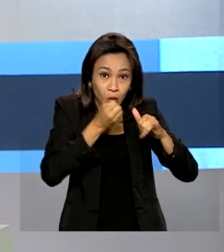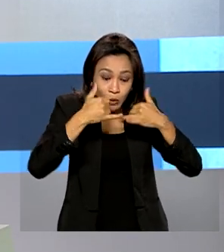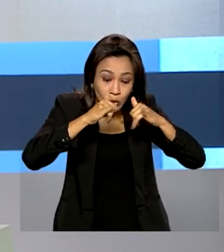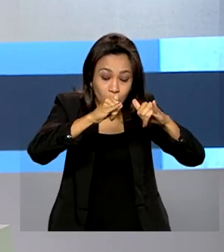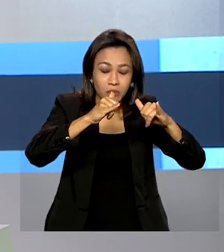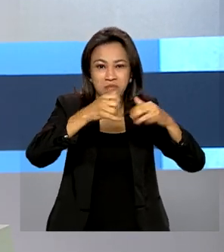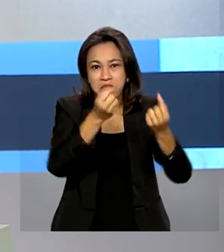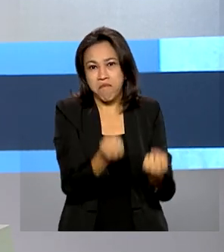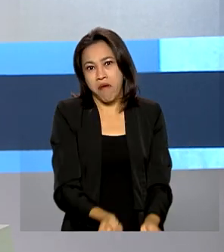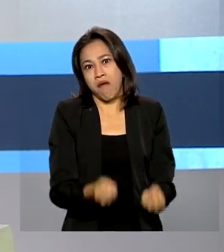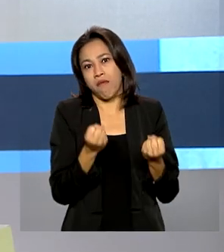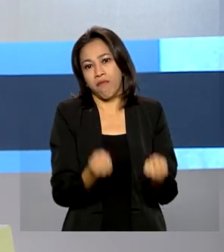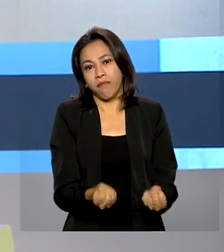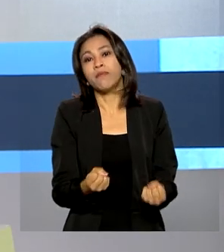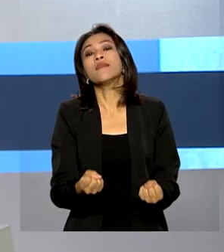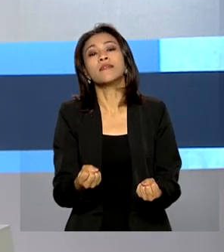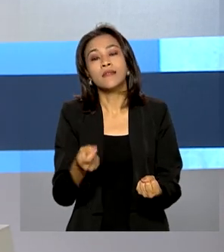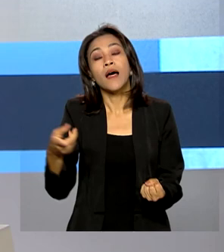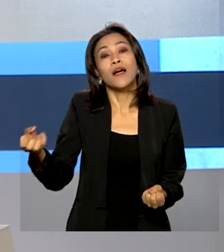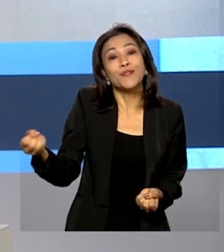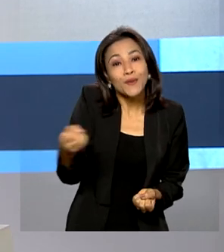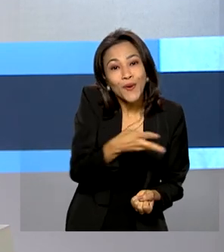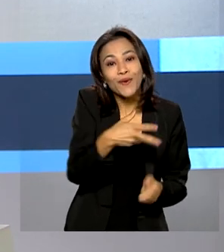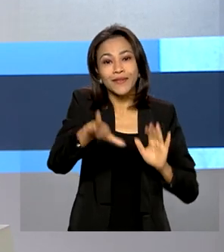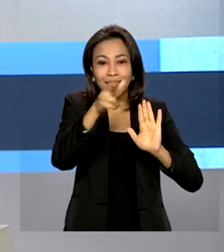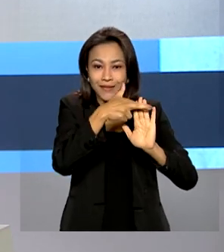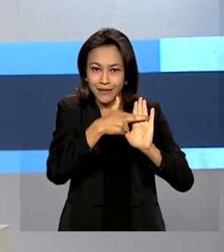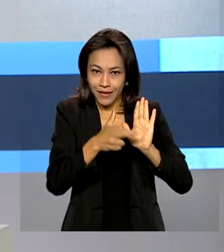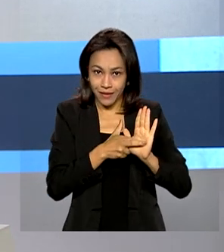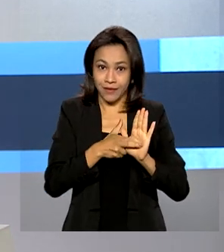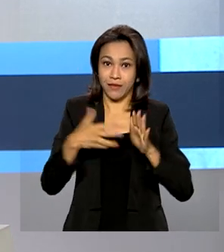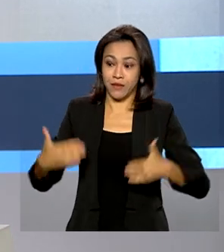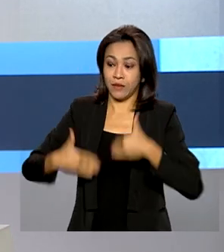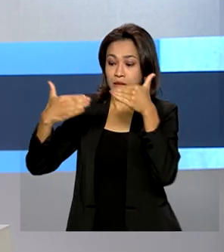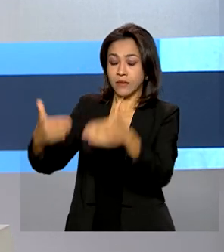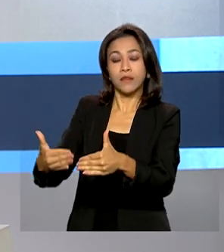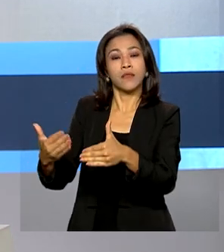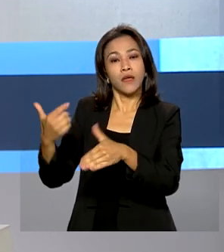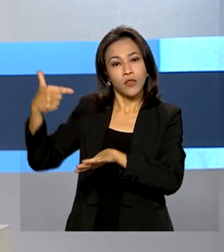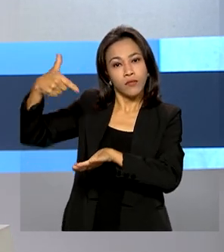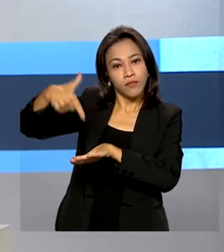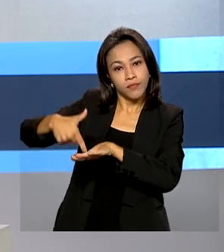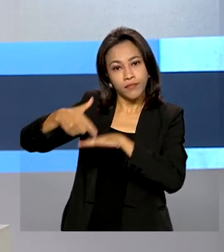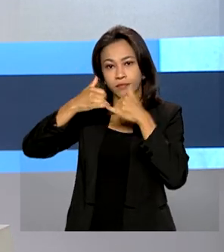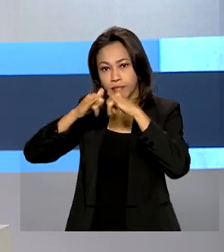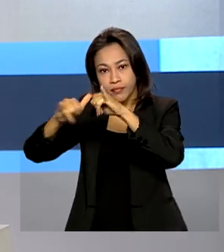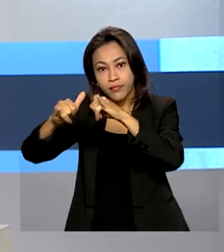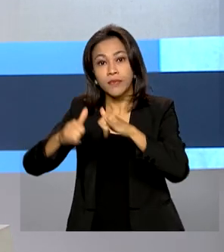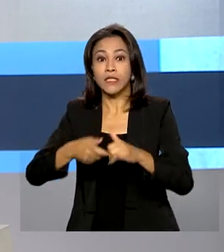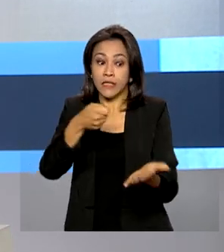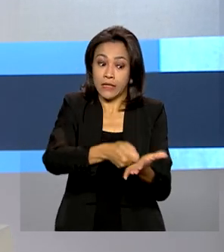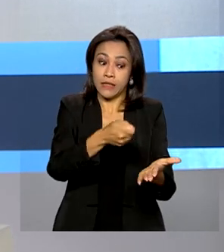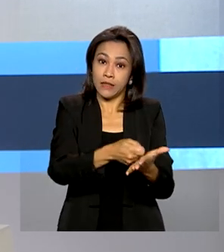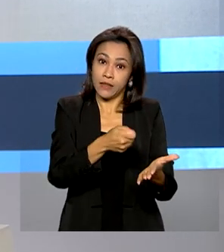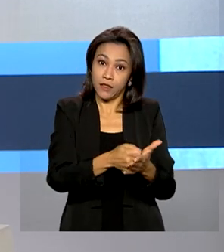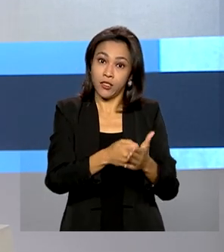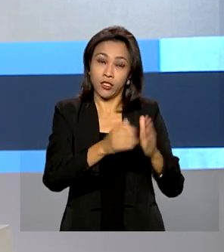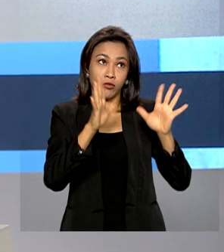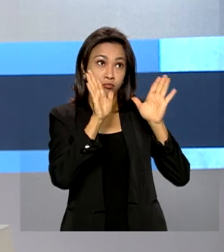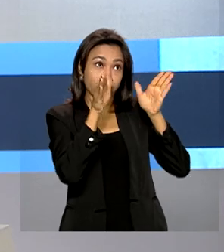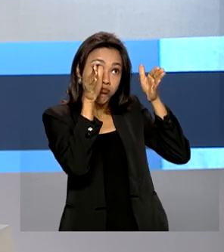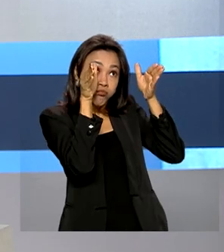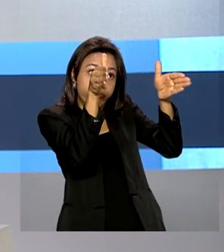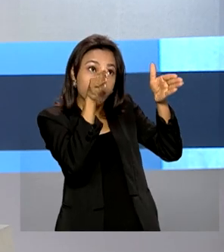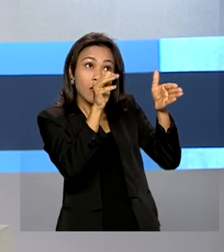pesando. A boa notícia é que as novas diretrizes do Ministério de Minas e Energia exigem aparelhos de ar-condicionado mais eficientes